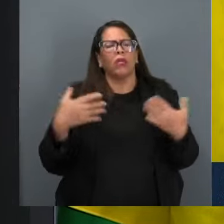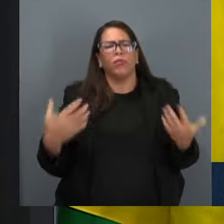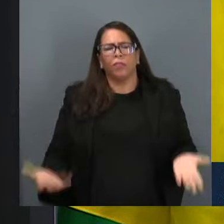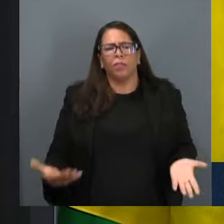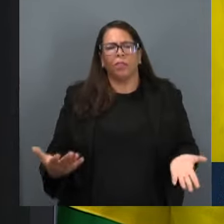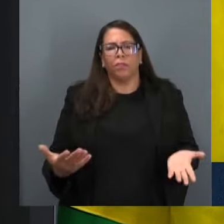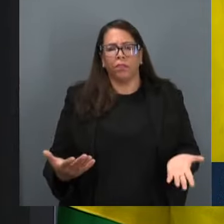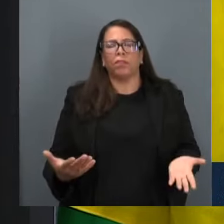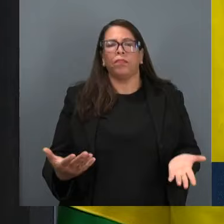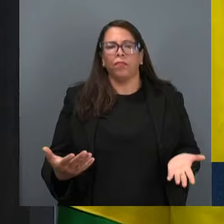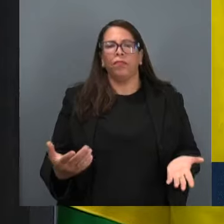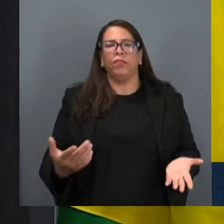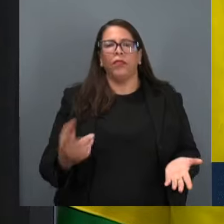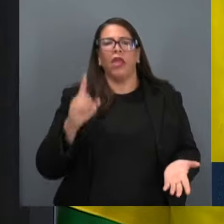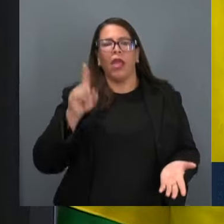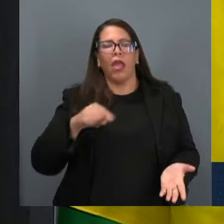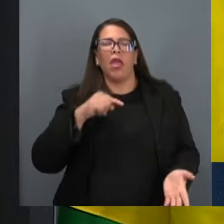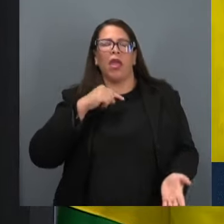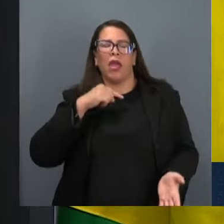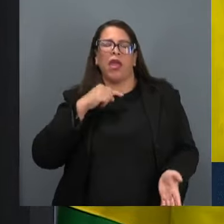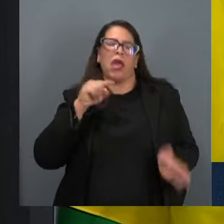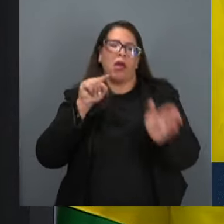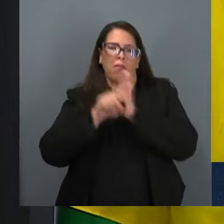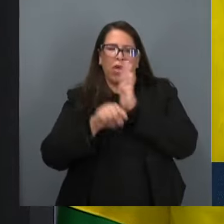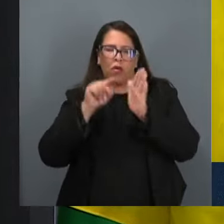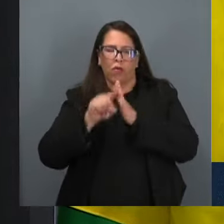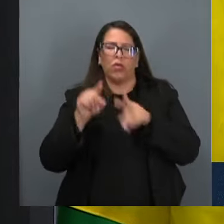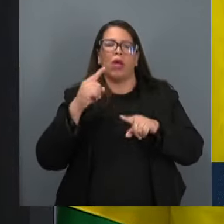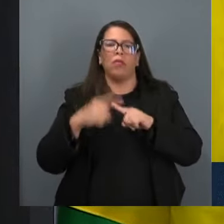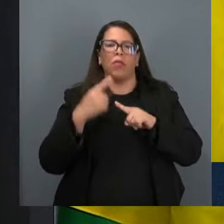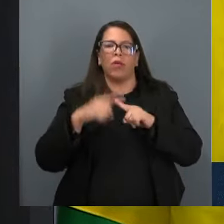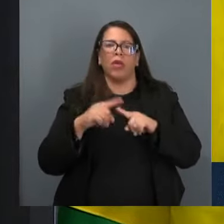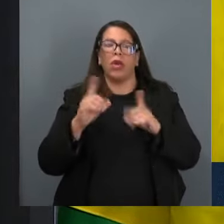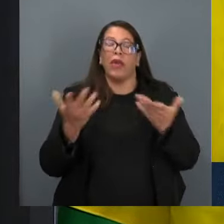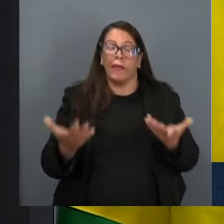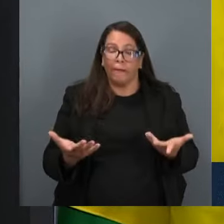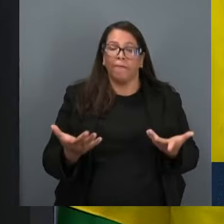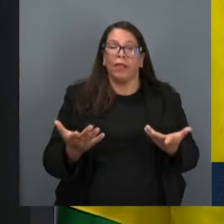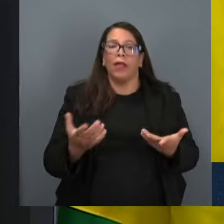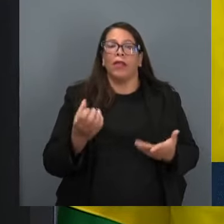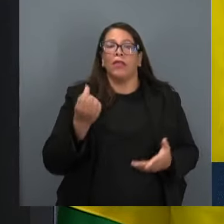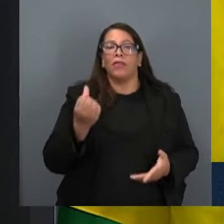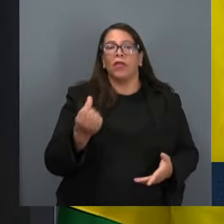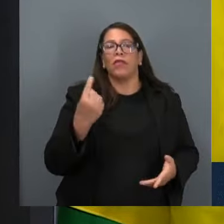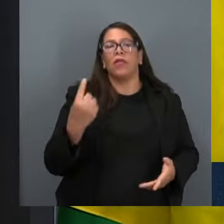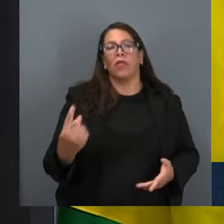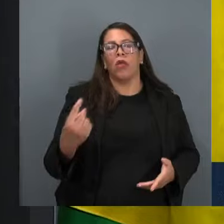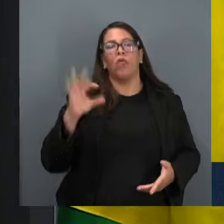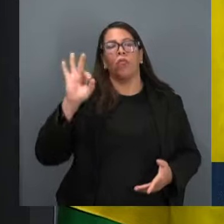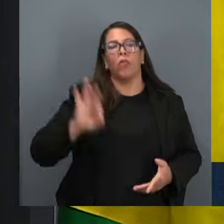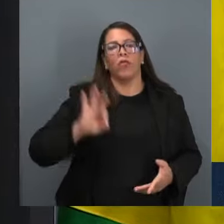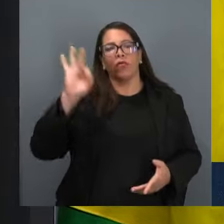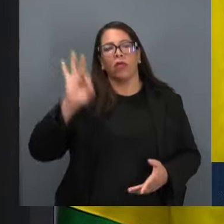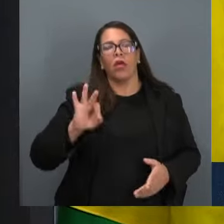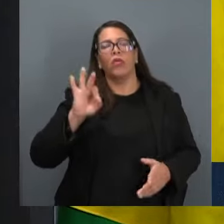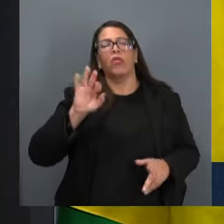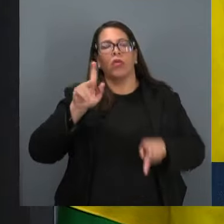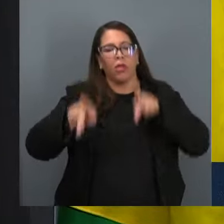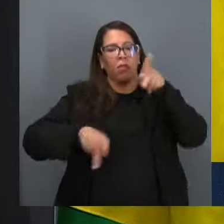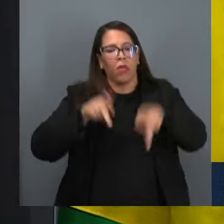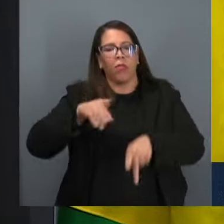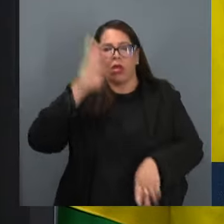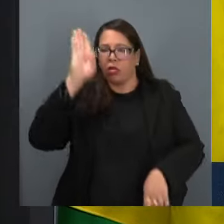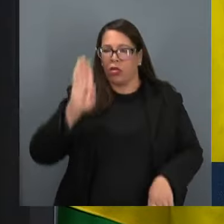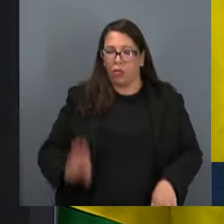Essa é a pergunta que se faz, especialmente 61% dos brasileiros, segundo